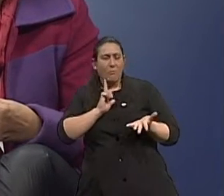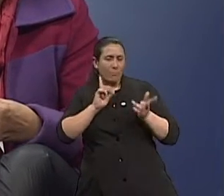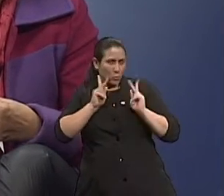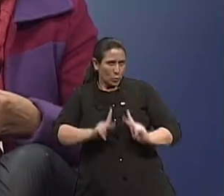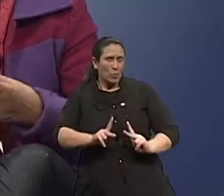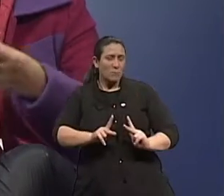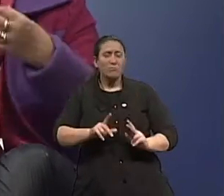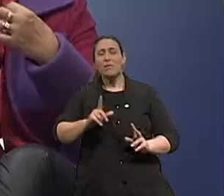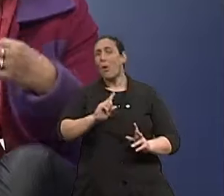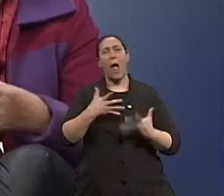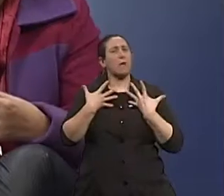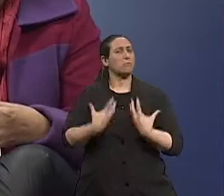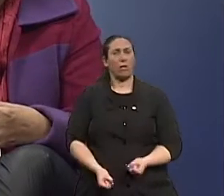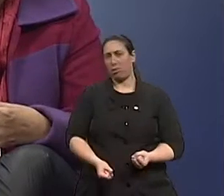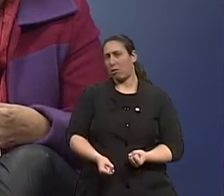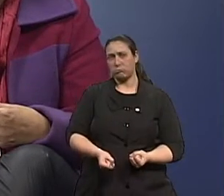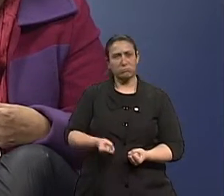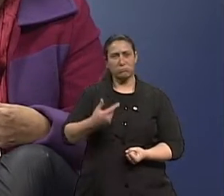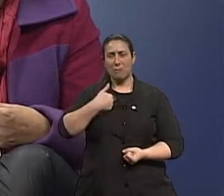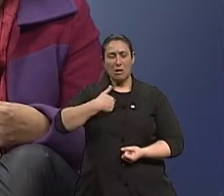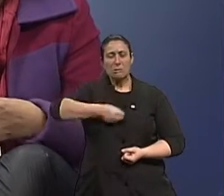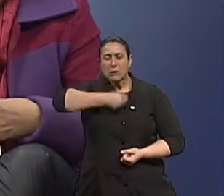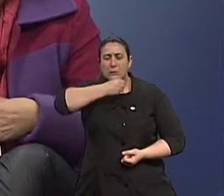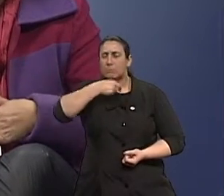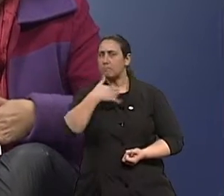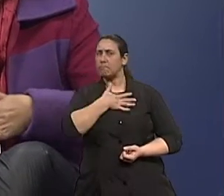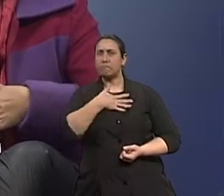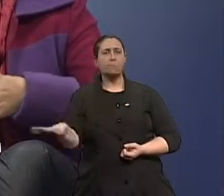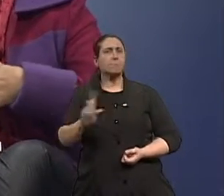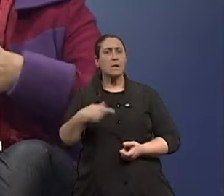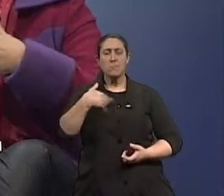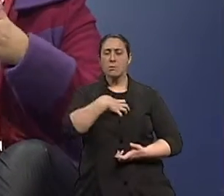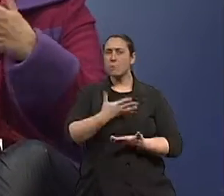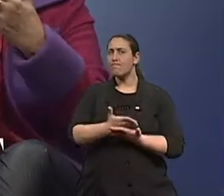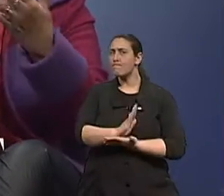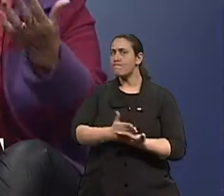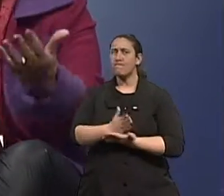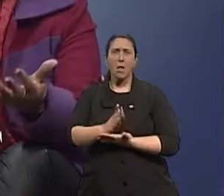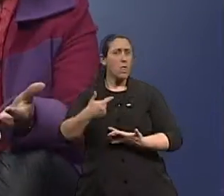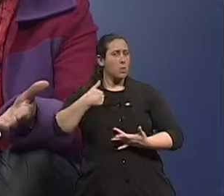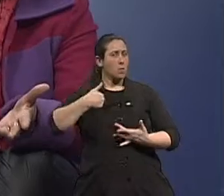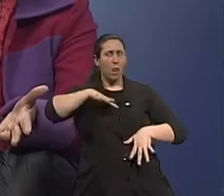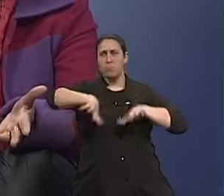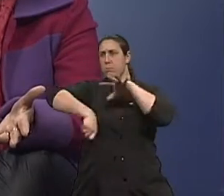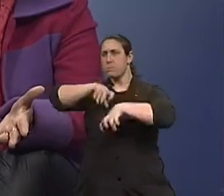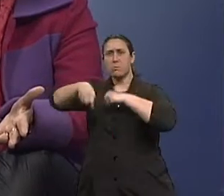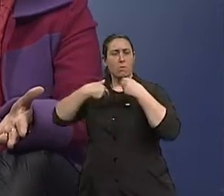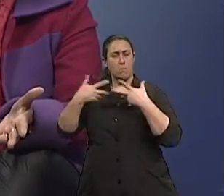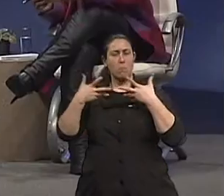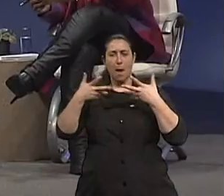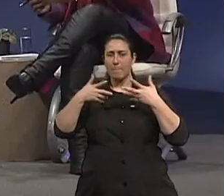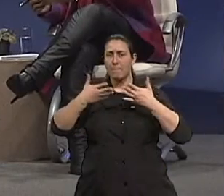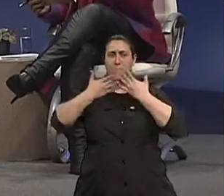envelhecendo, não tem tranquilidade para o envelhecimento e ficam com aquela eterna busca da fonte da juventude.